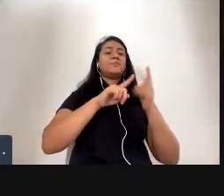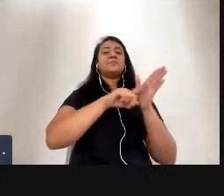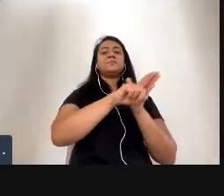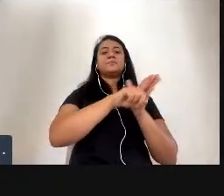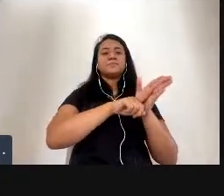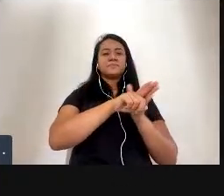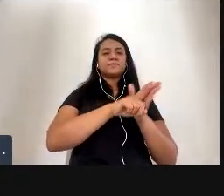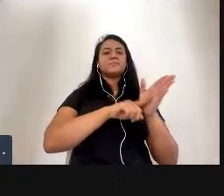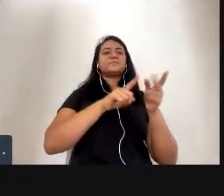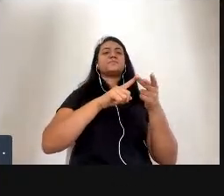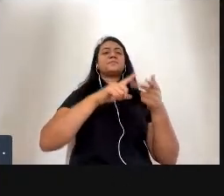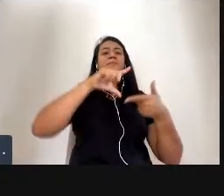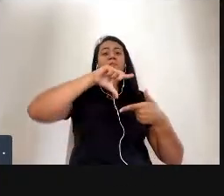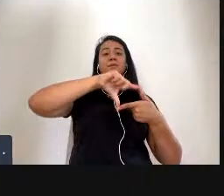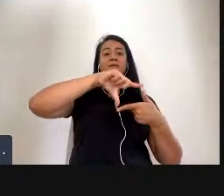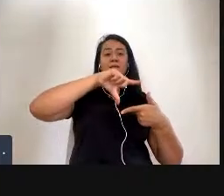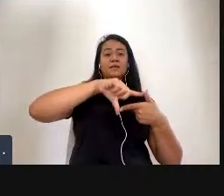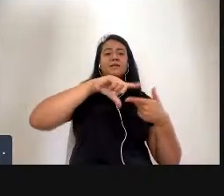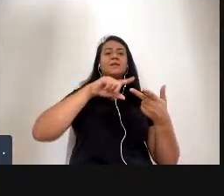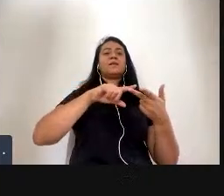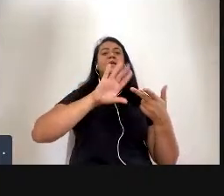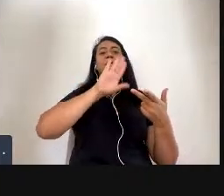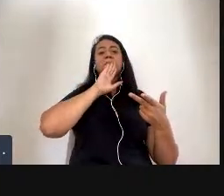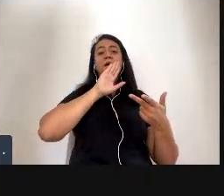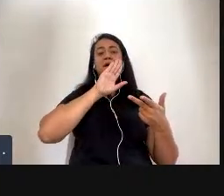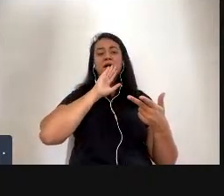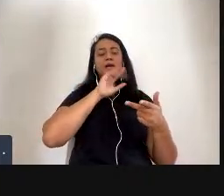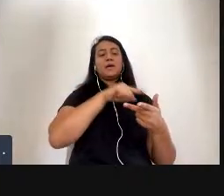heterossexual, e aí ela decidiu fazer